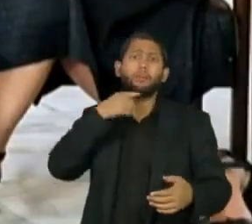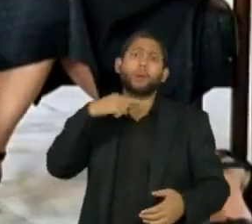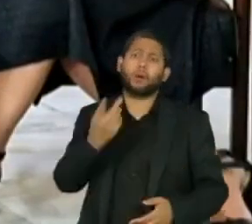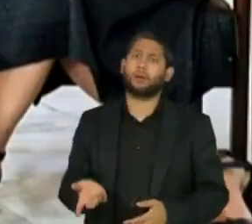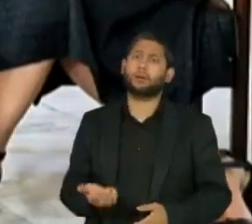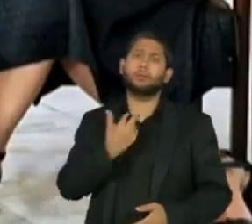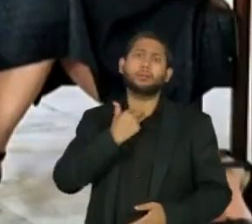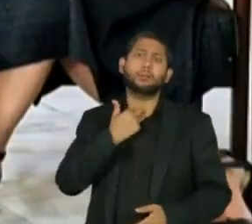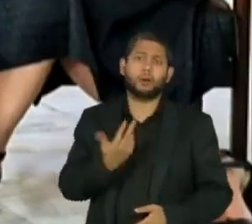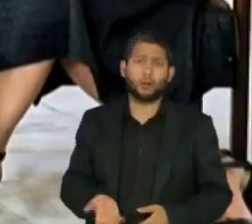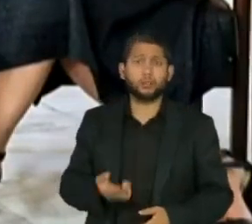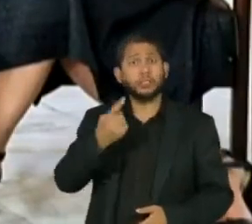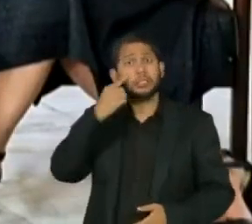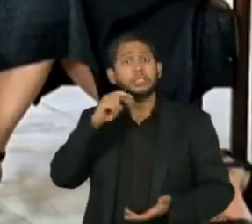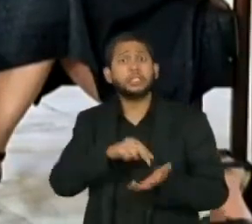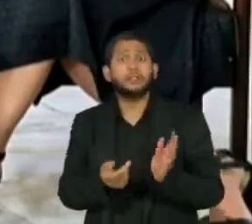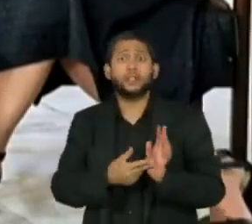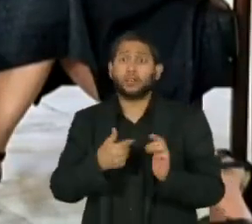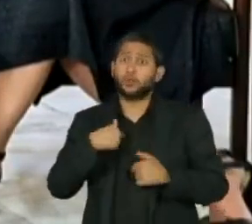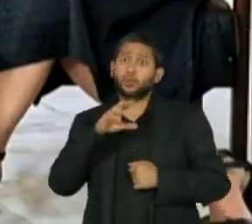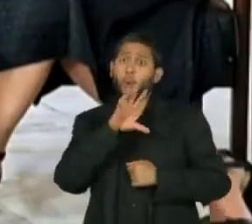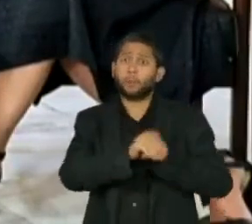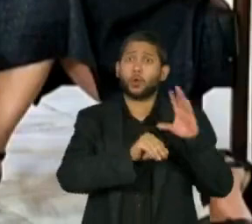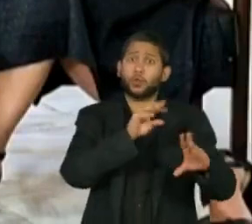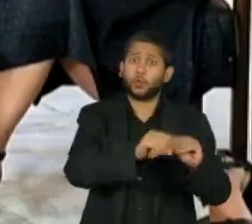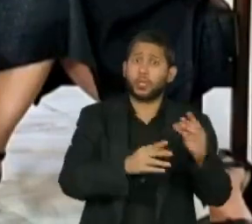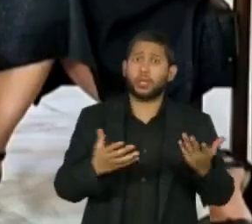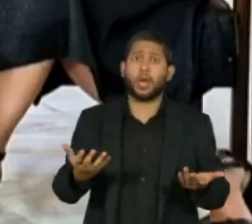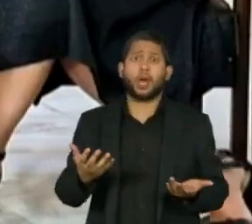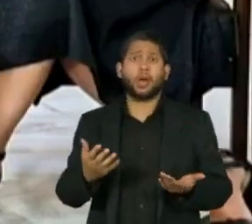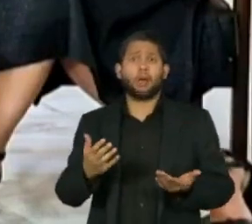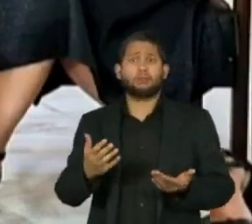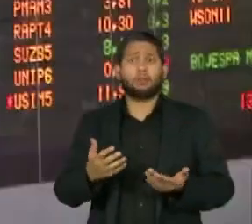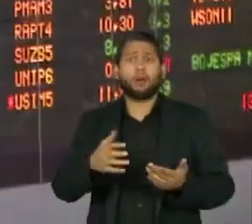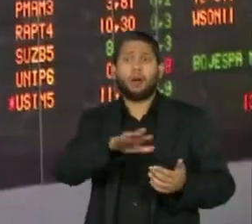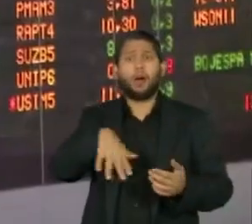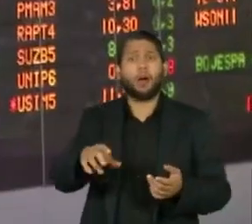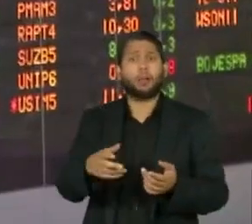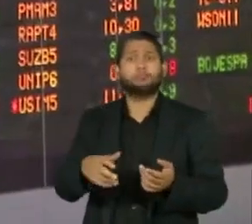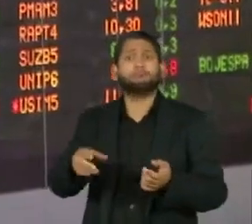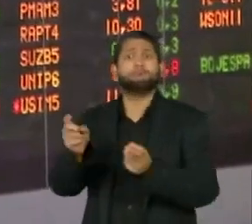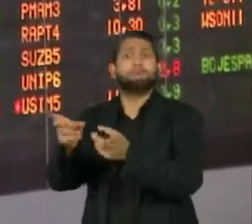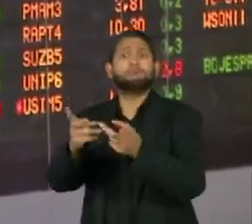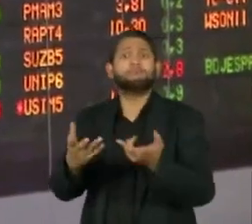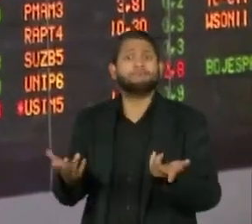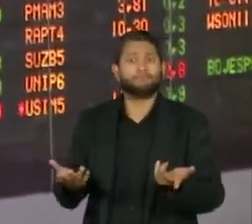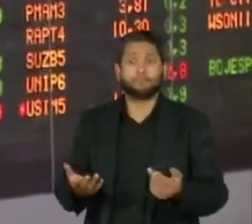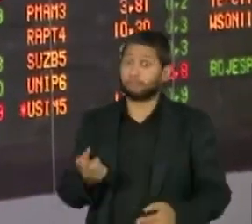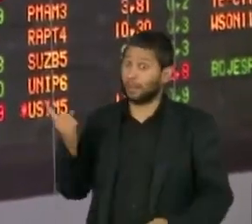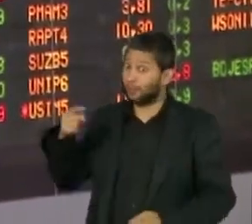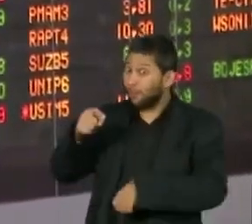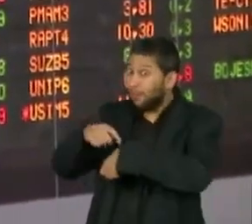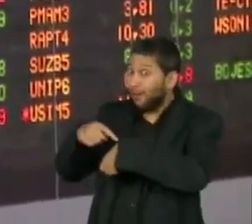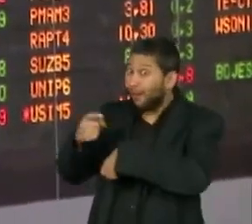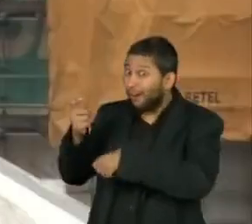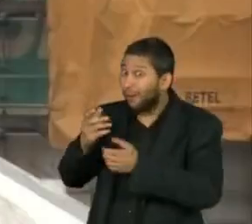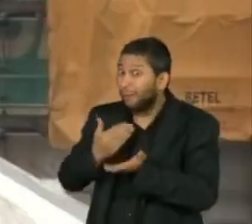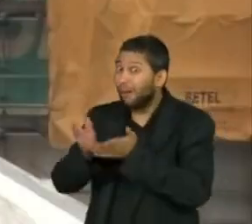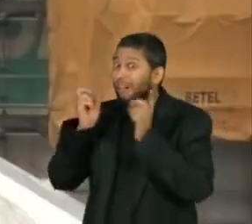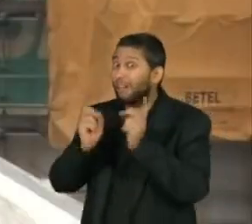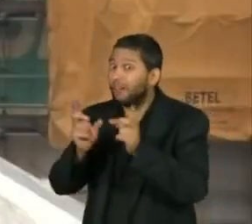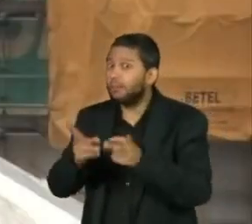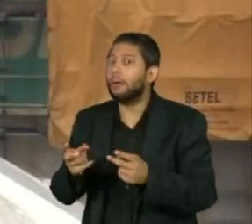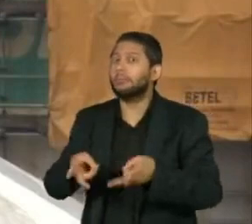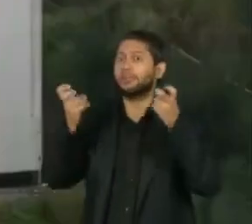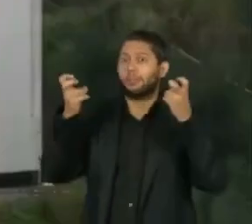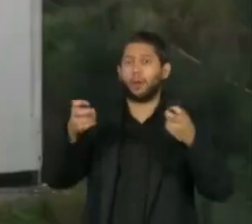Estamos vendo isso aí sem mexer, sem ter nenhum sobressalto no mercado. Mas o mercado sentiu. E as ações da